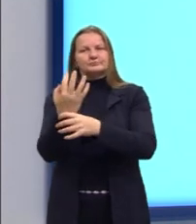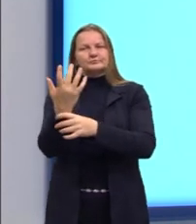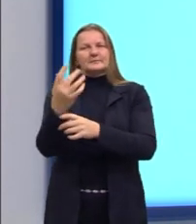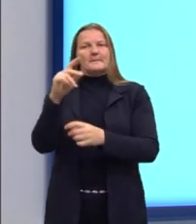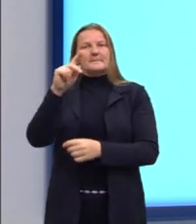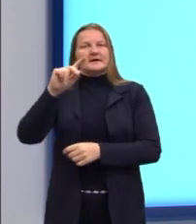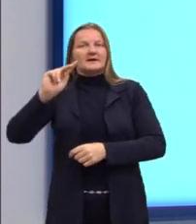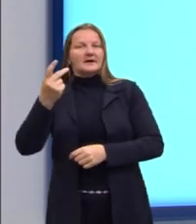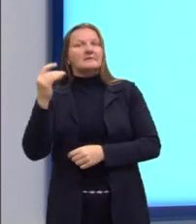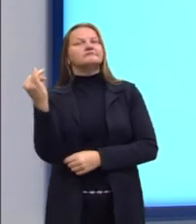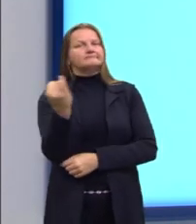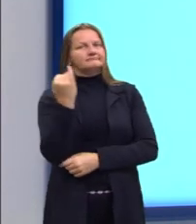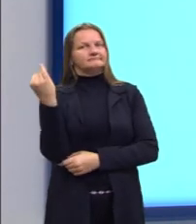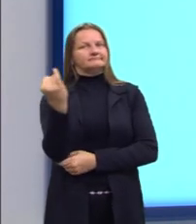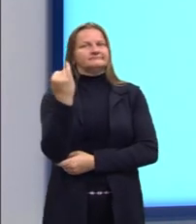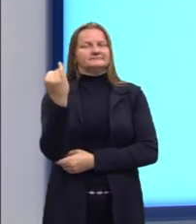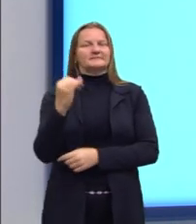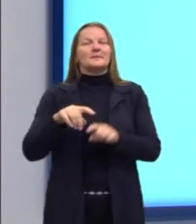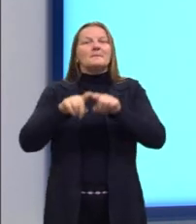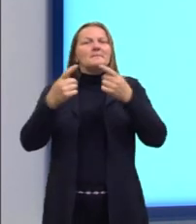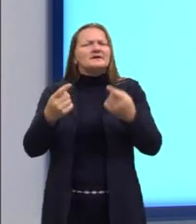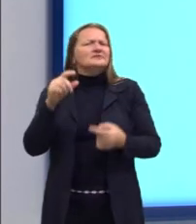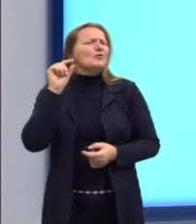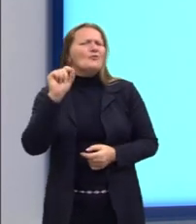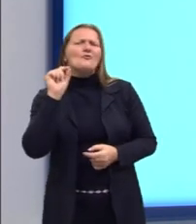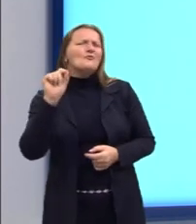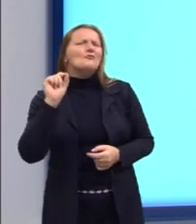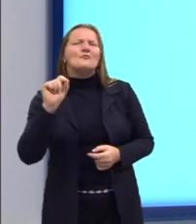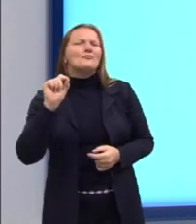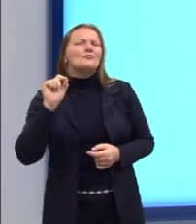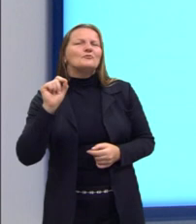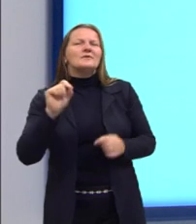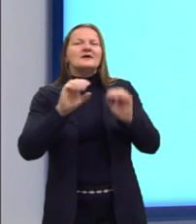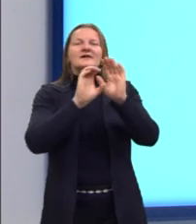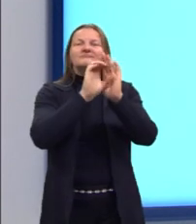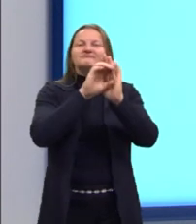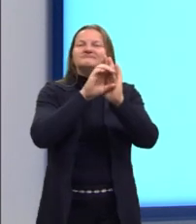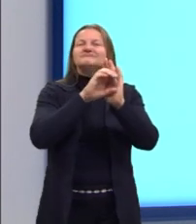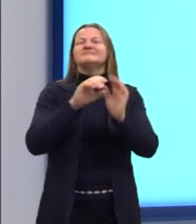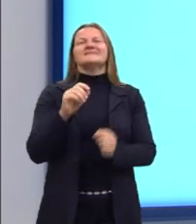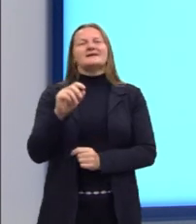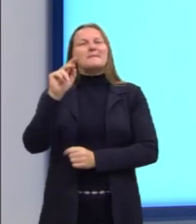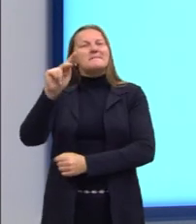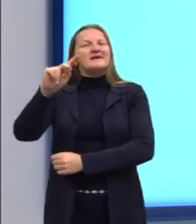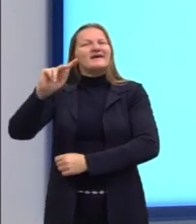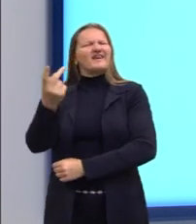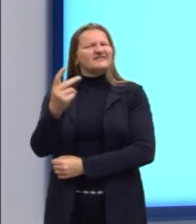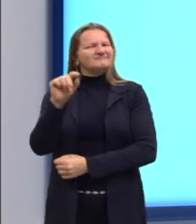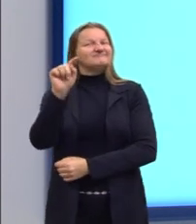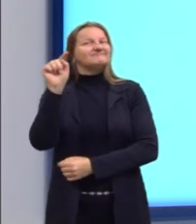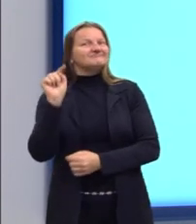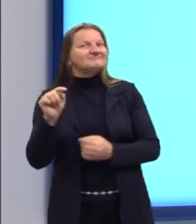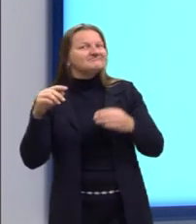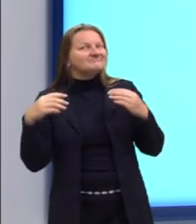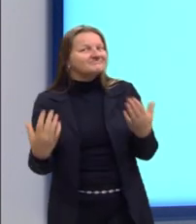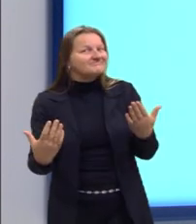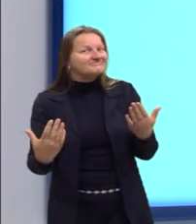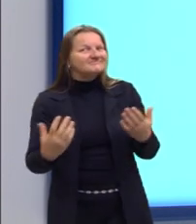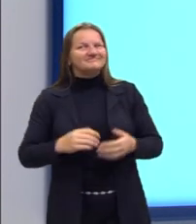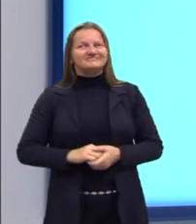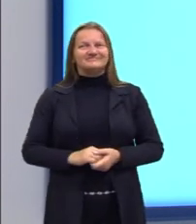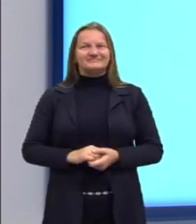cultivo. Mas, afinal de contas, o que exatamente é esse PH que todo mundo fala,